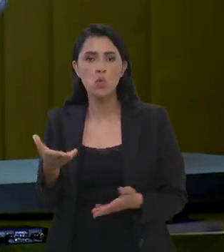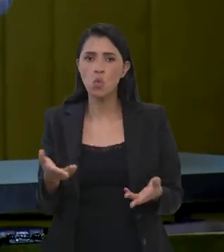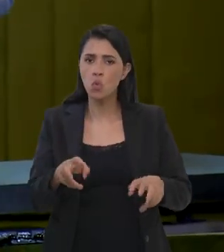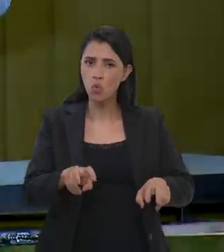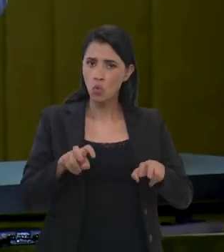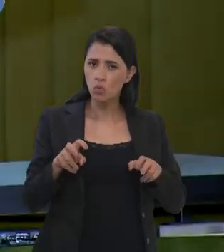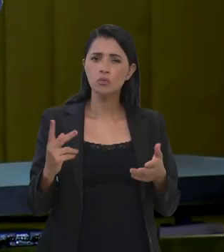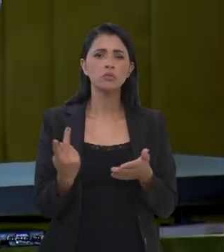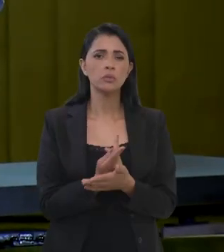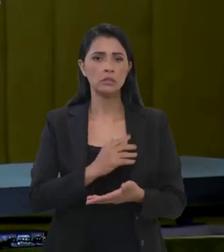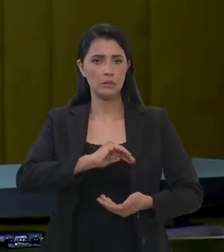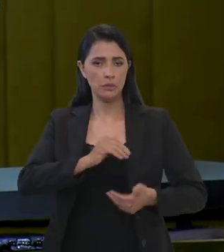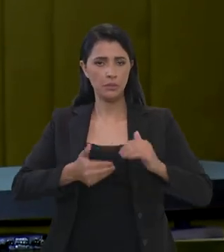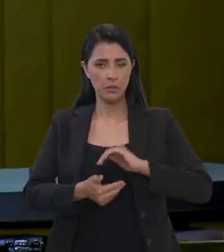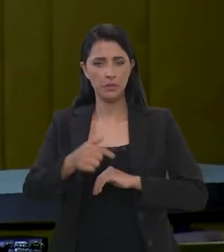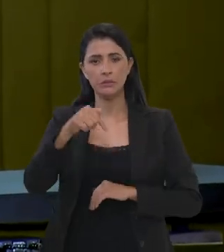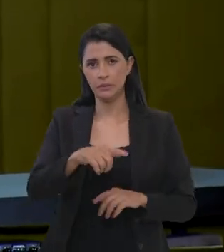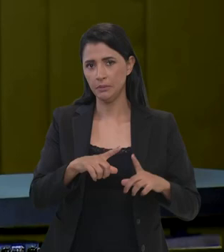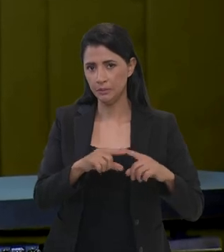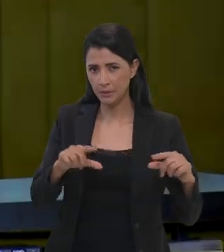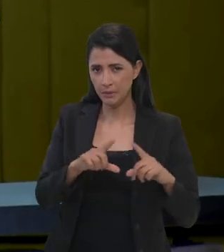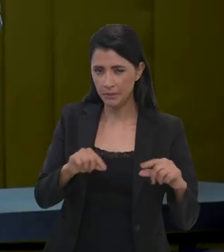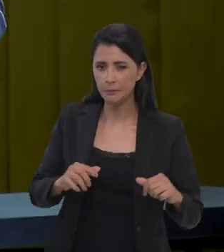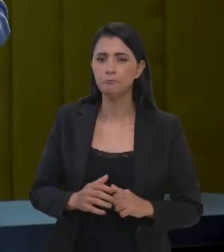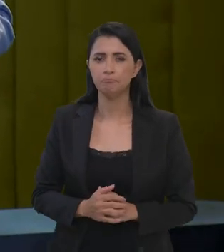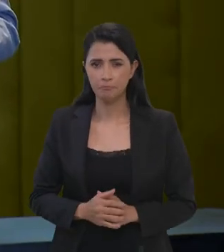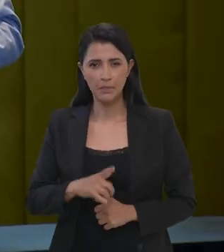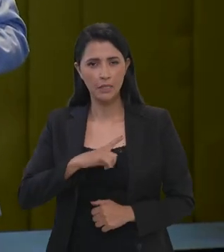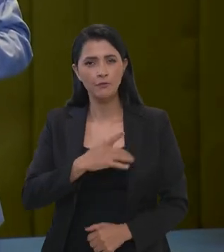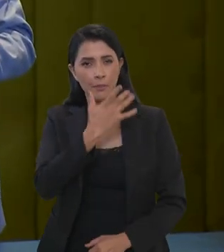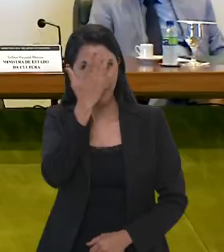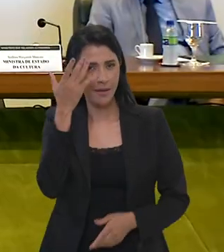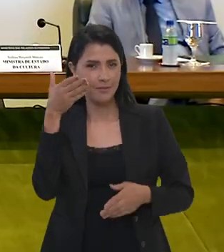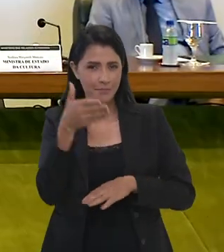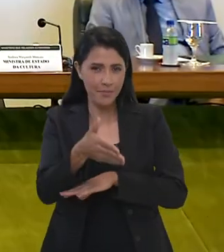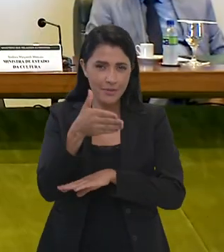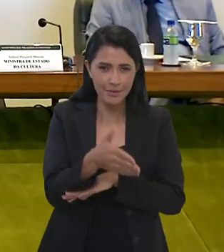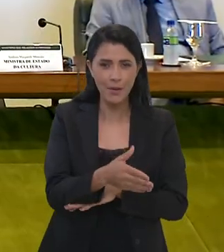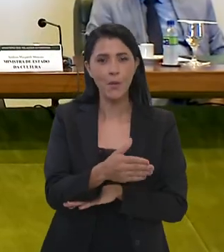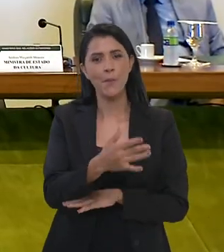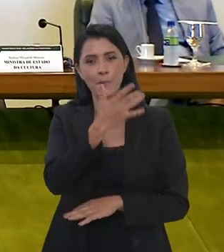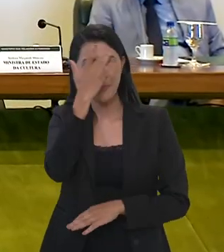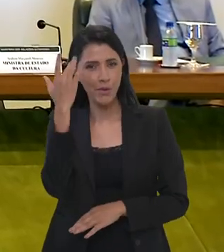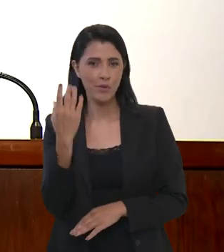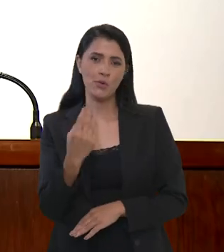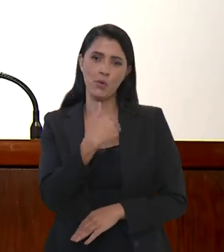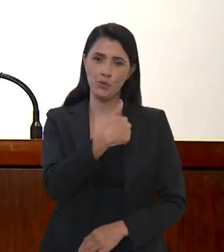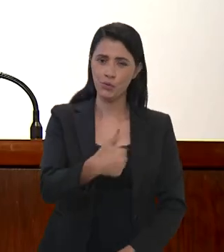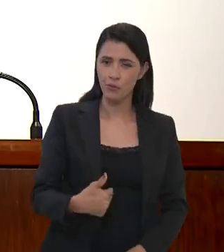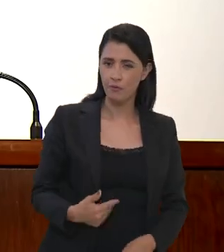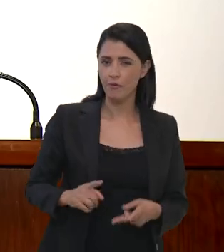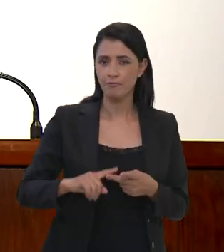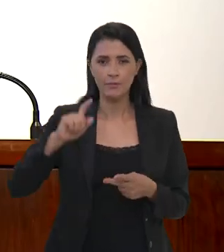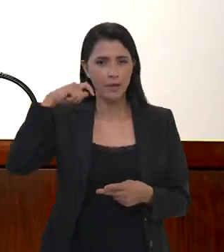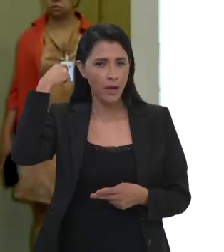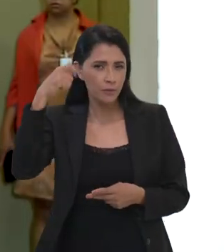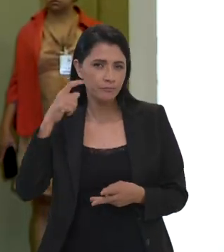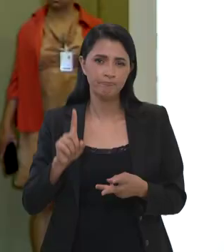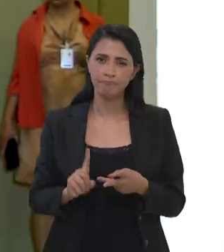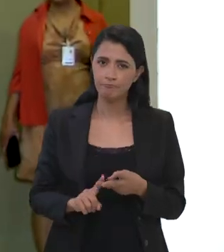hoje. A cerimônia foi no Palácio Itamaraty, aqui em Brasília, e contou com a participação de autoridades governamentais,